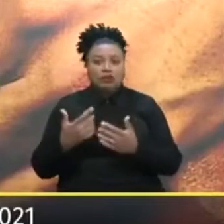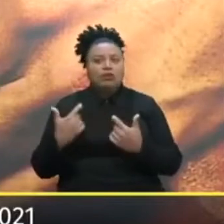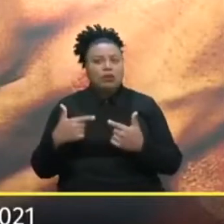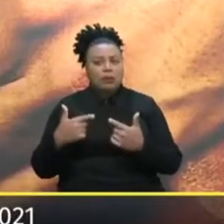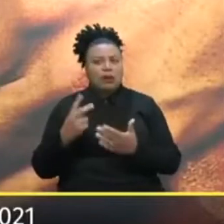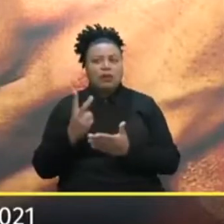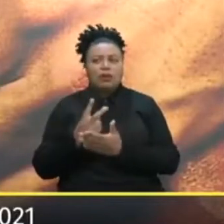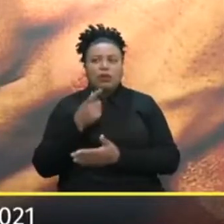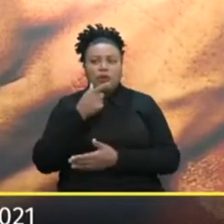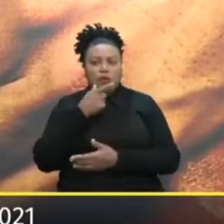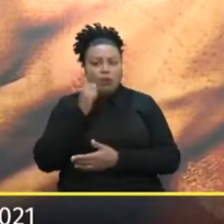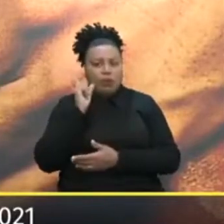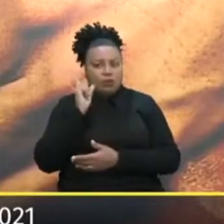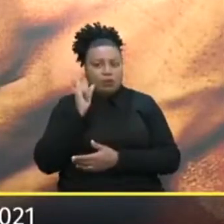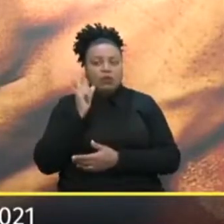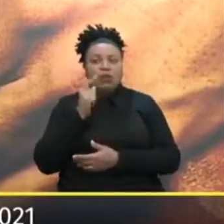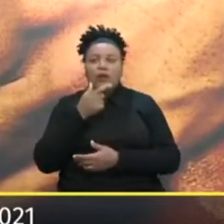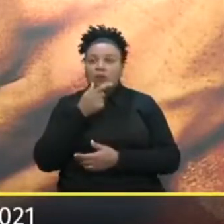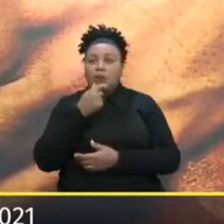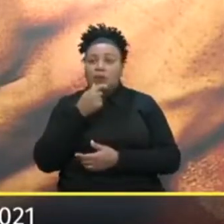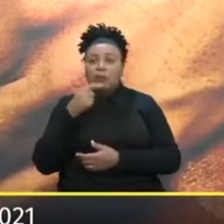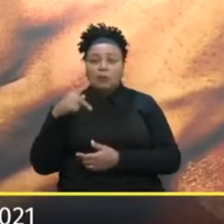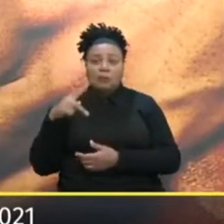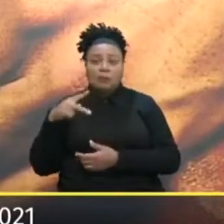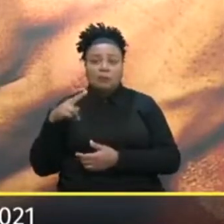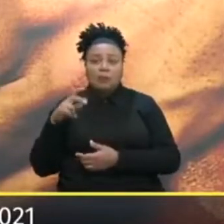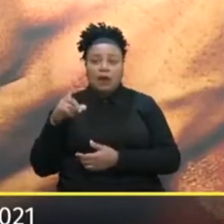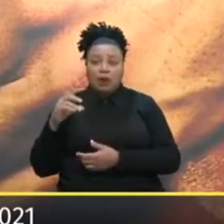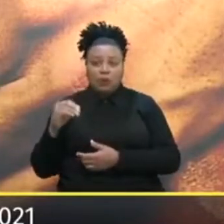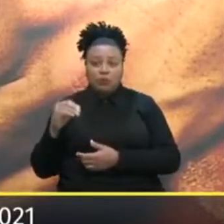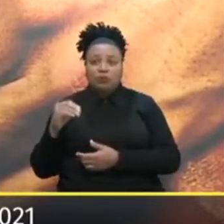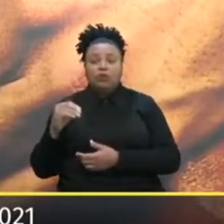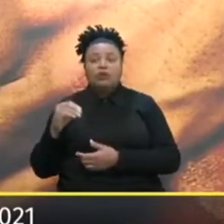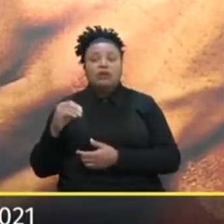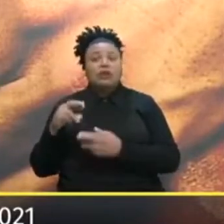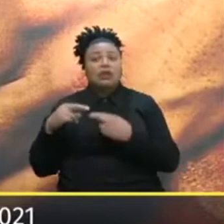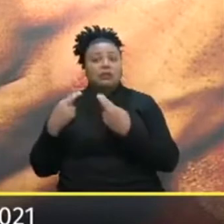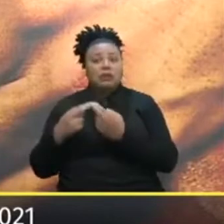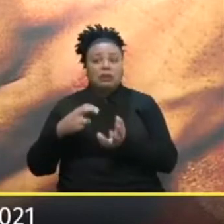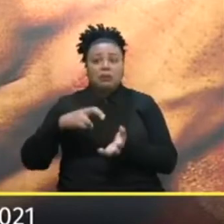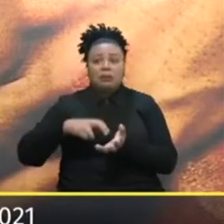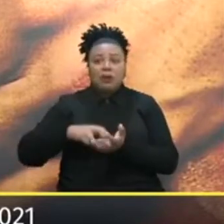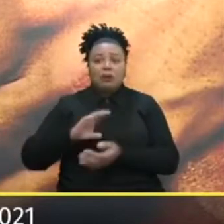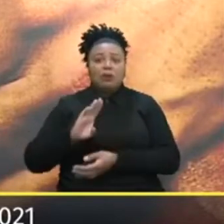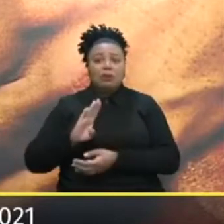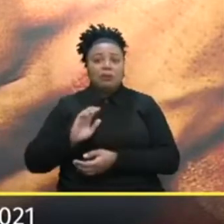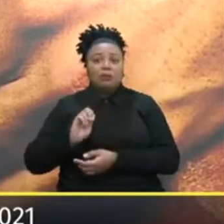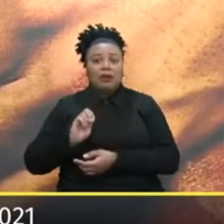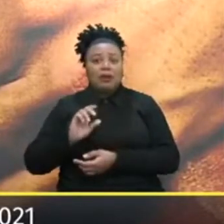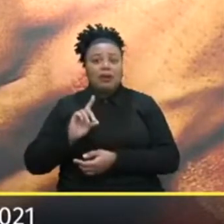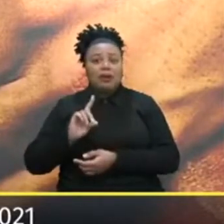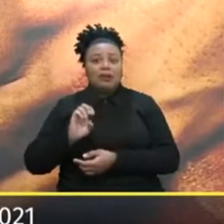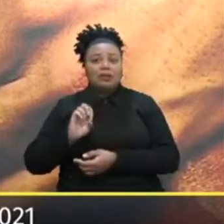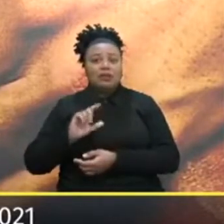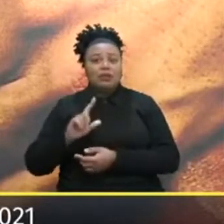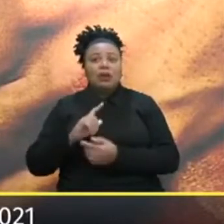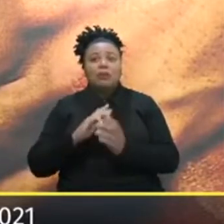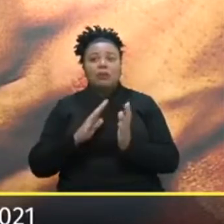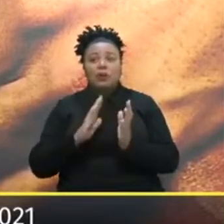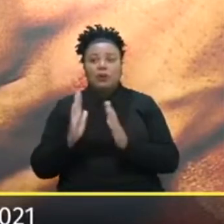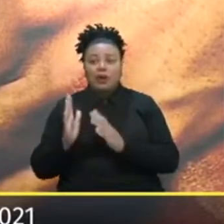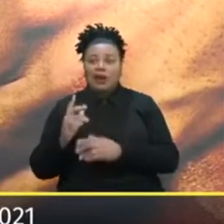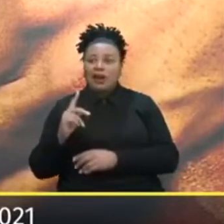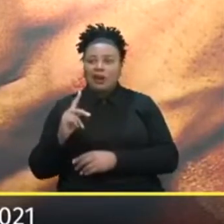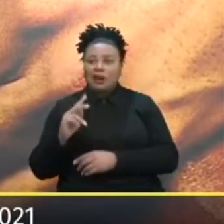mesmo Ontem até O Paulo Cruz Estava em reunião Com o pessoal Do Badesul Tentando Prorrogar o Pronamp Que